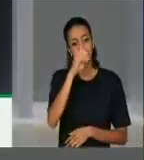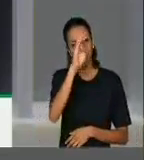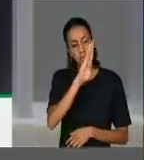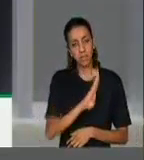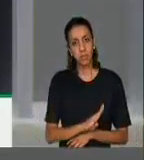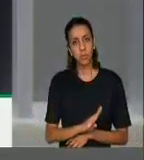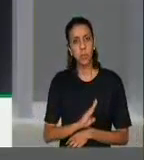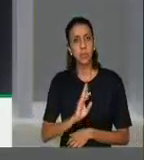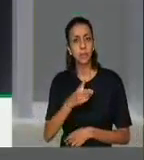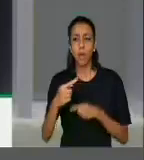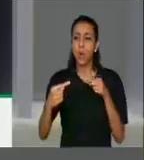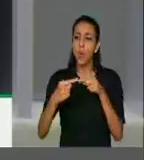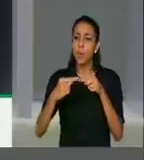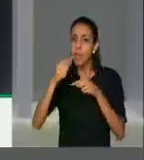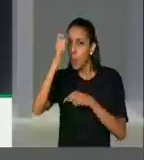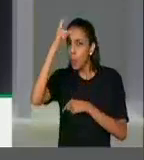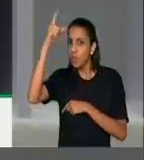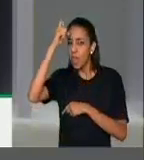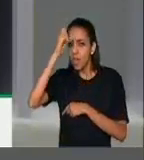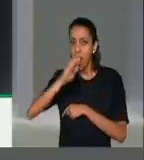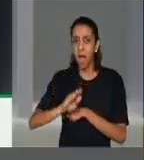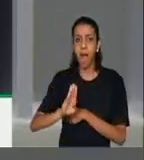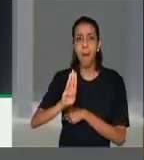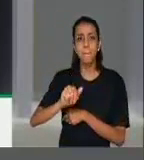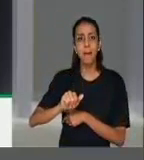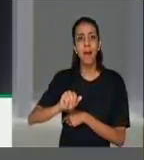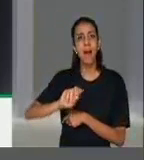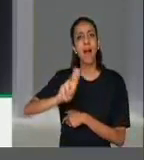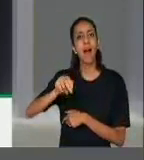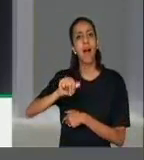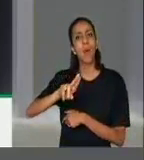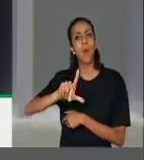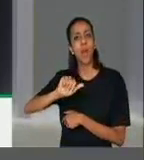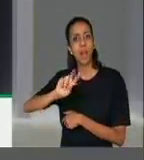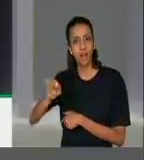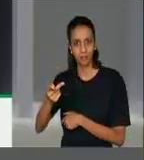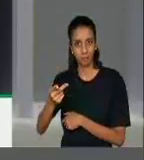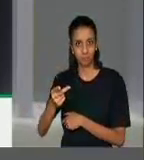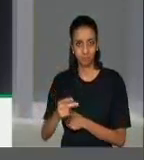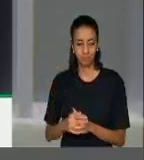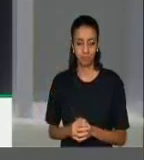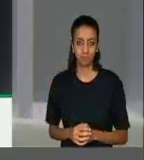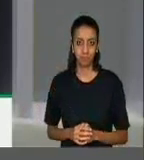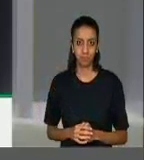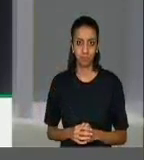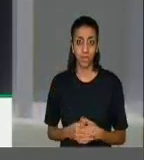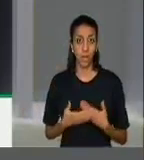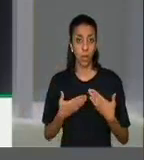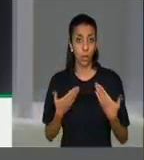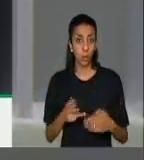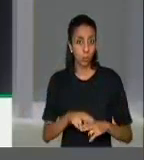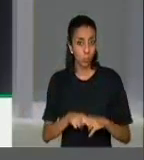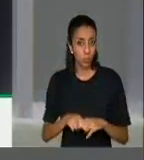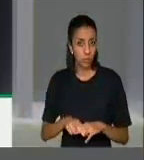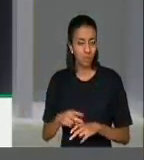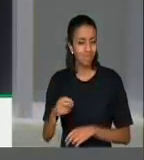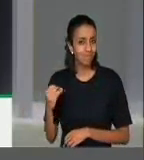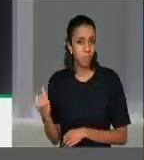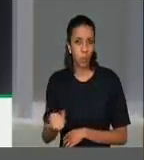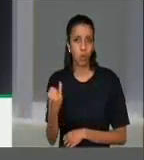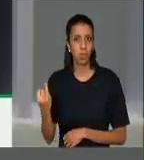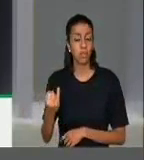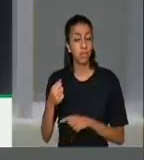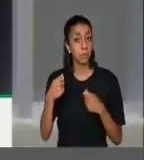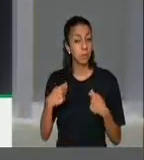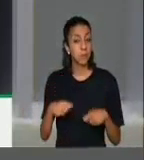a visão de Bahá'u Lá. Assim sendo, senhor presidente, é fundamental que possamos dedicar